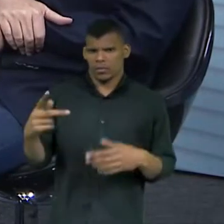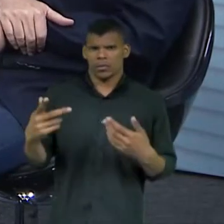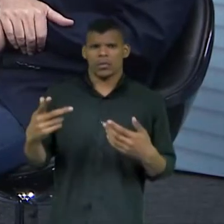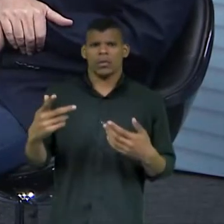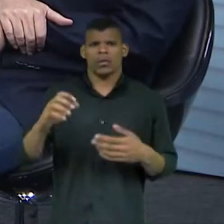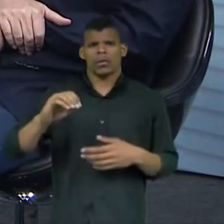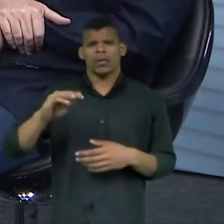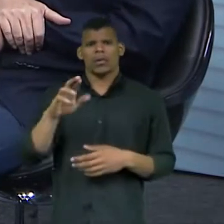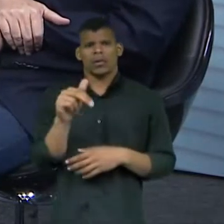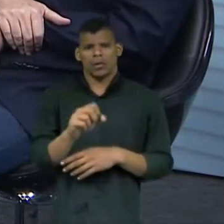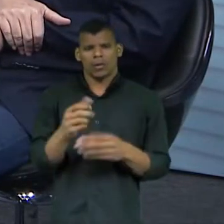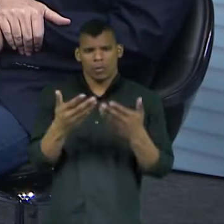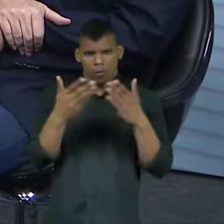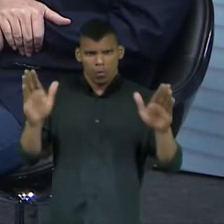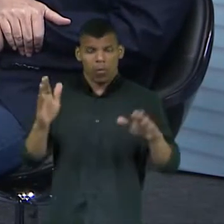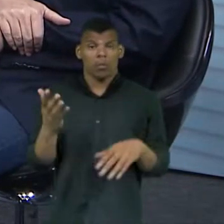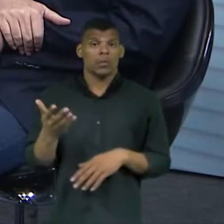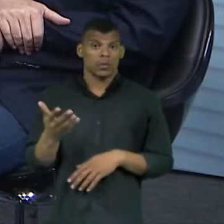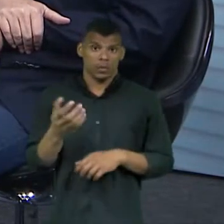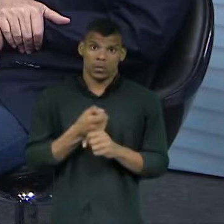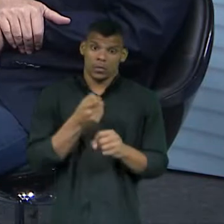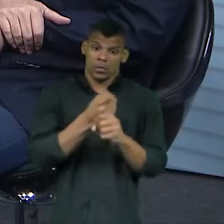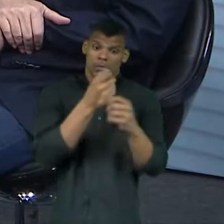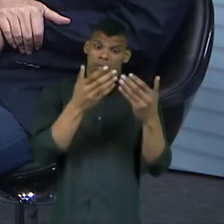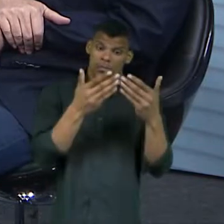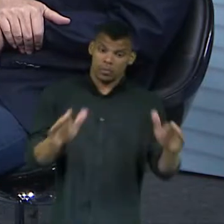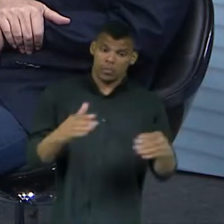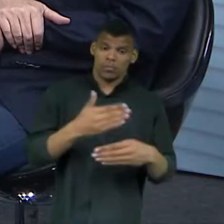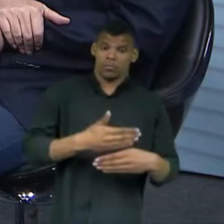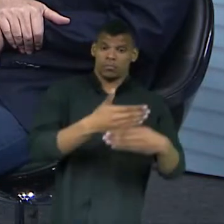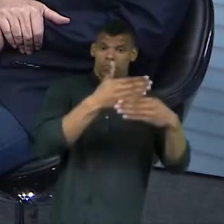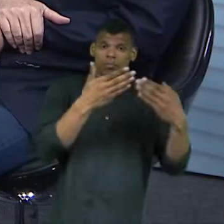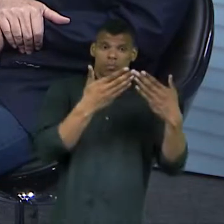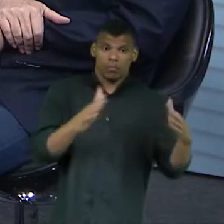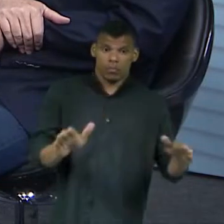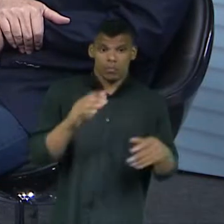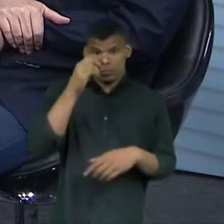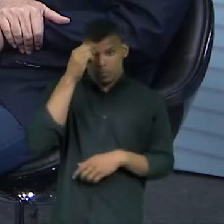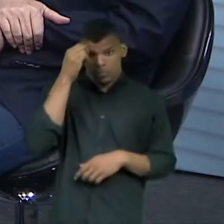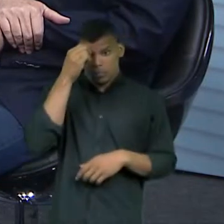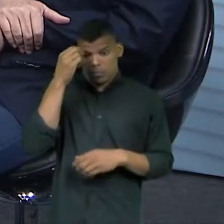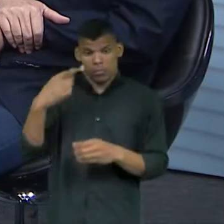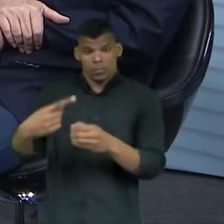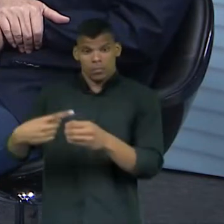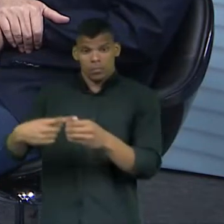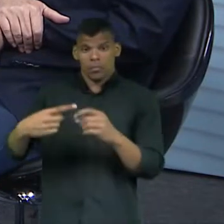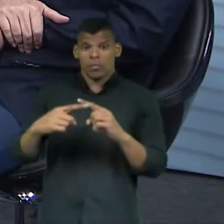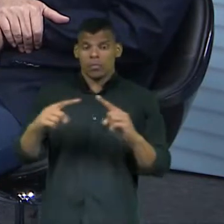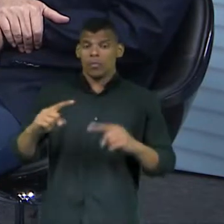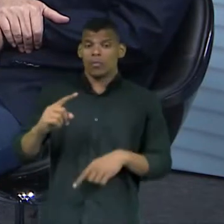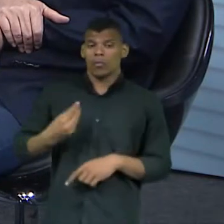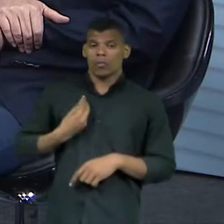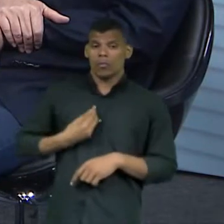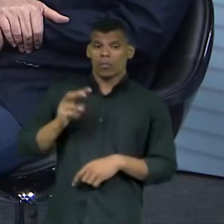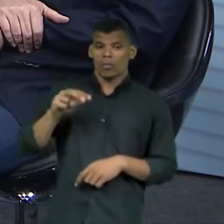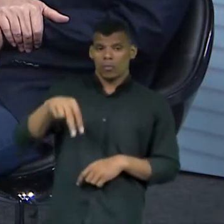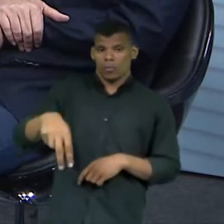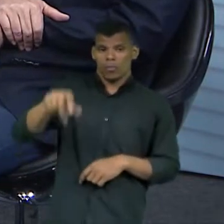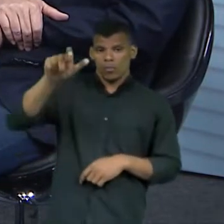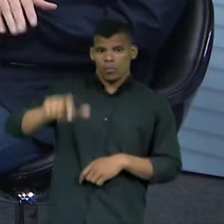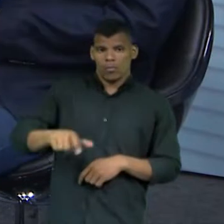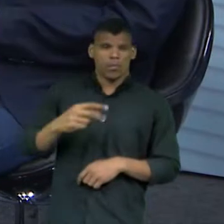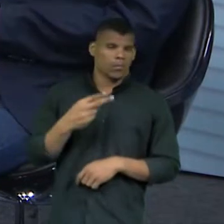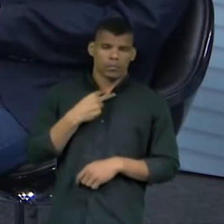obras também. Isso. A inauguração de obras, a nível municipal, ela pode ser feita, mas não pode ter a presença de candidatos,